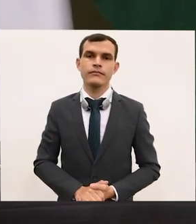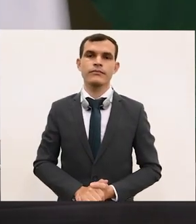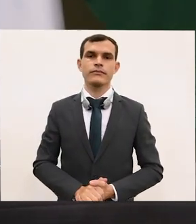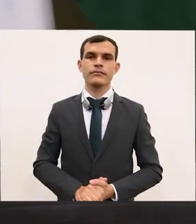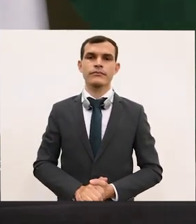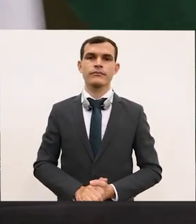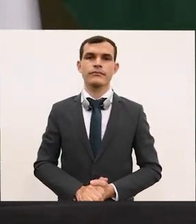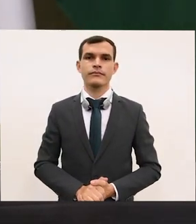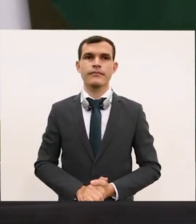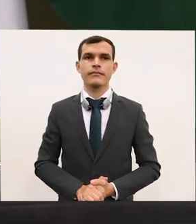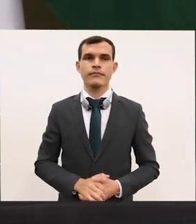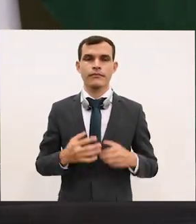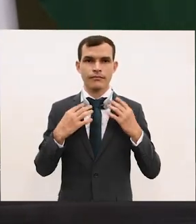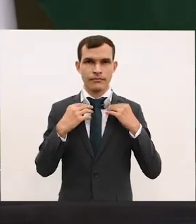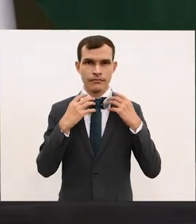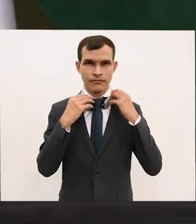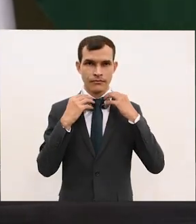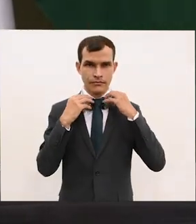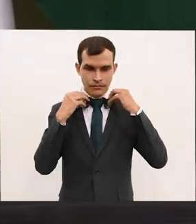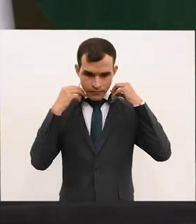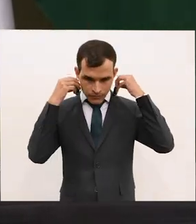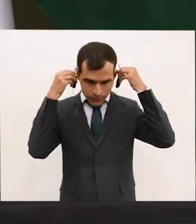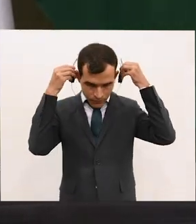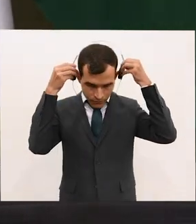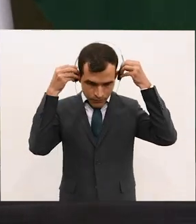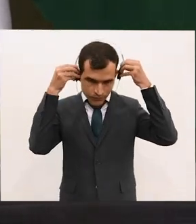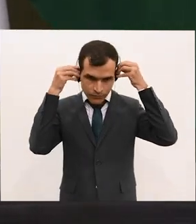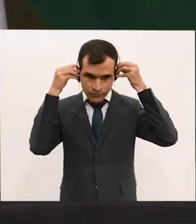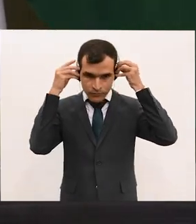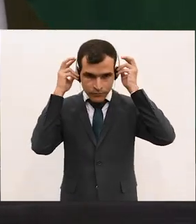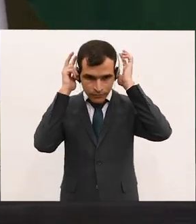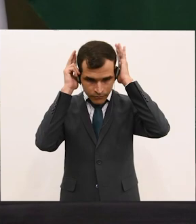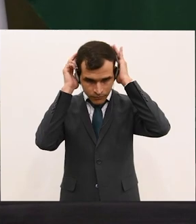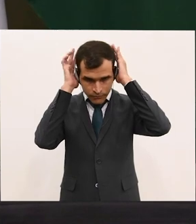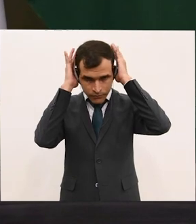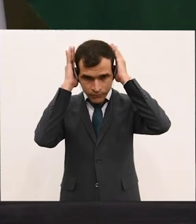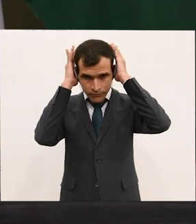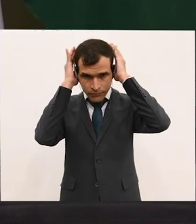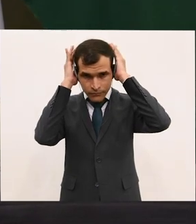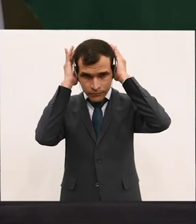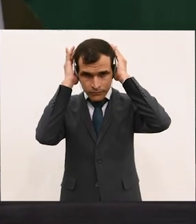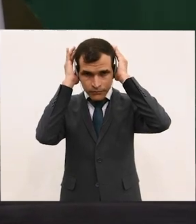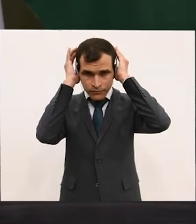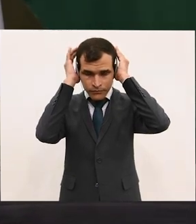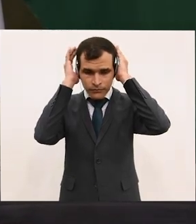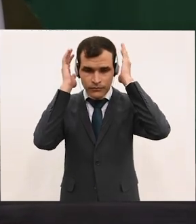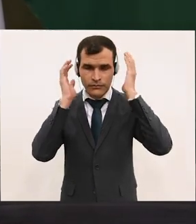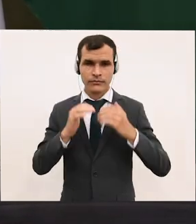Thank you very much, and honourable minister, dear colleagues, excellences.